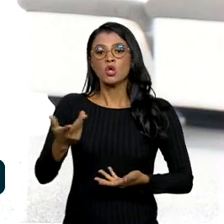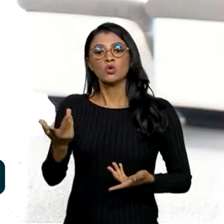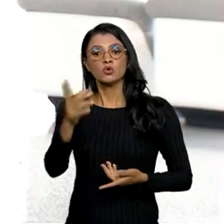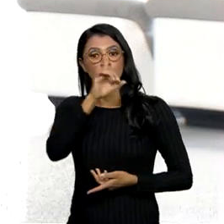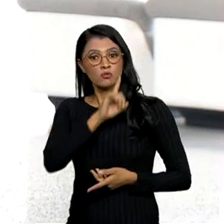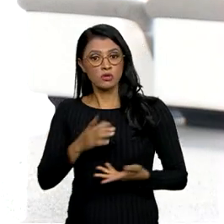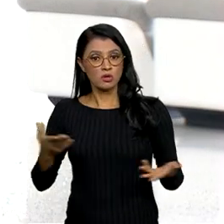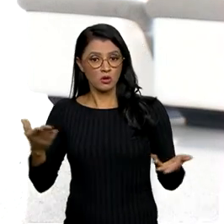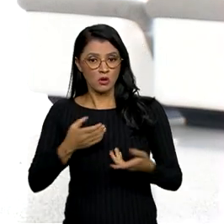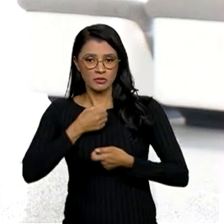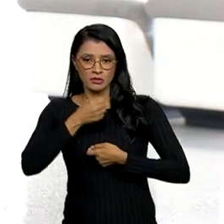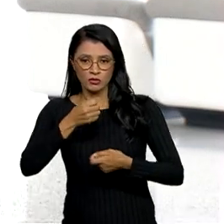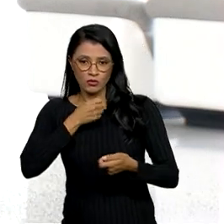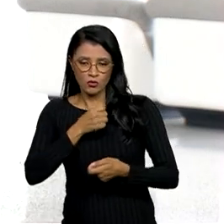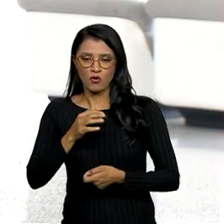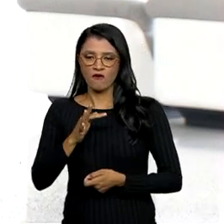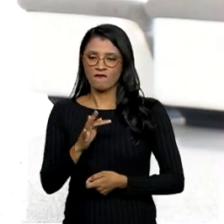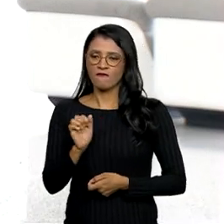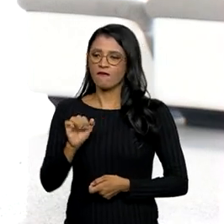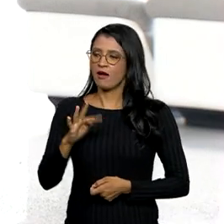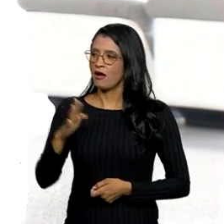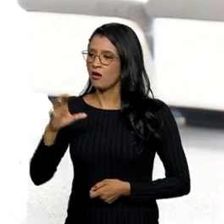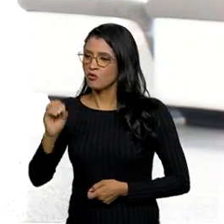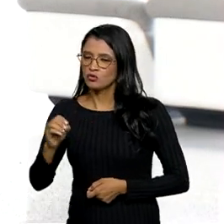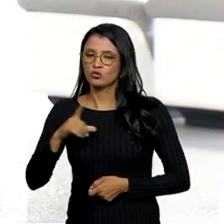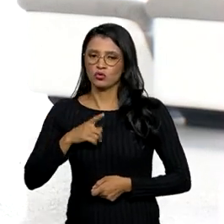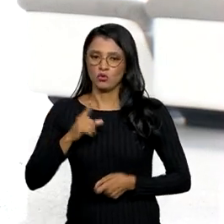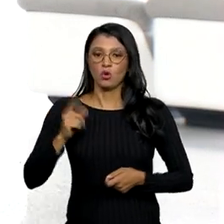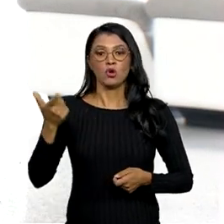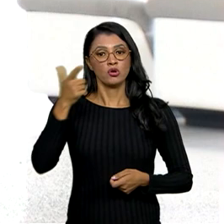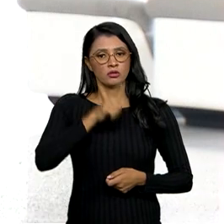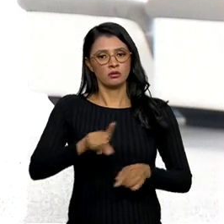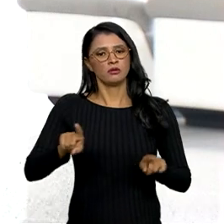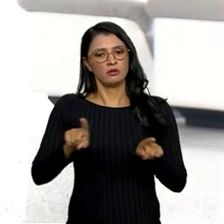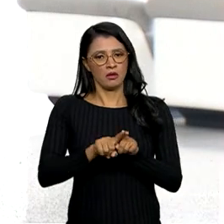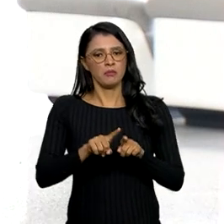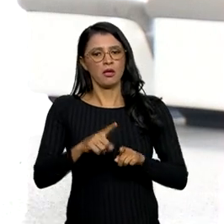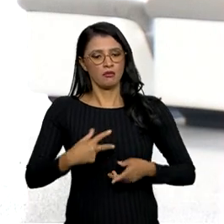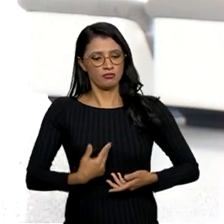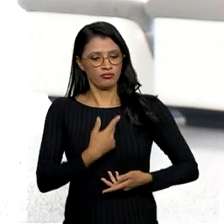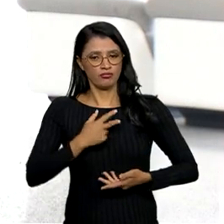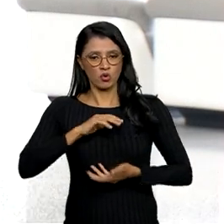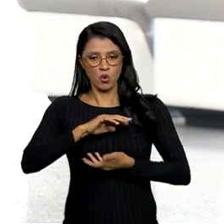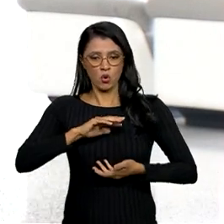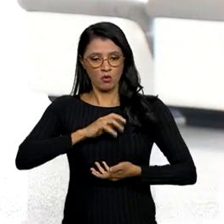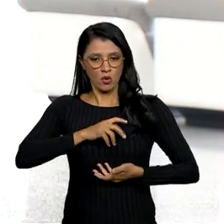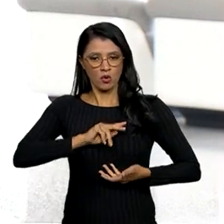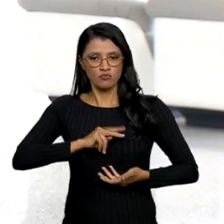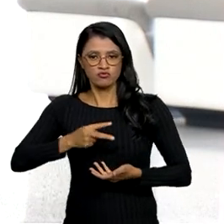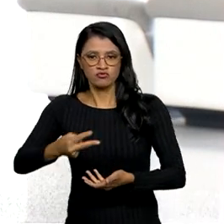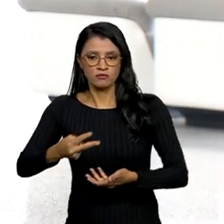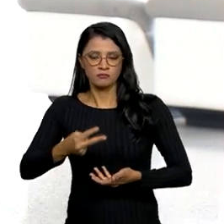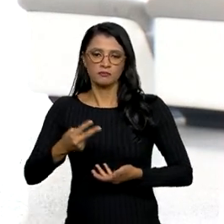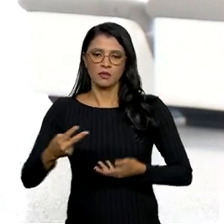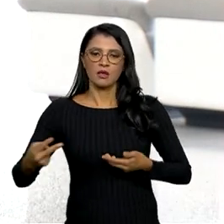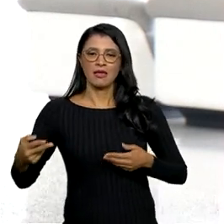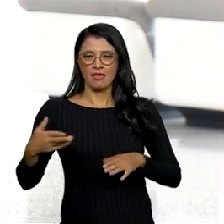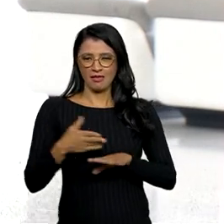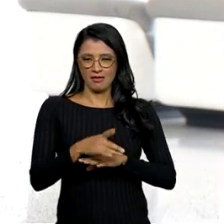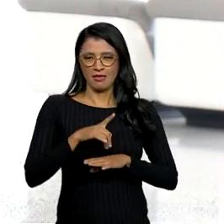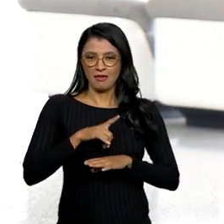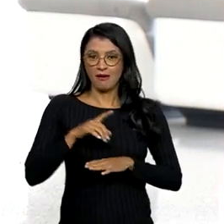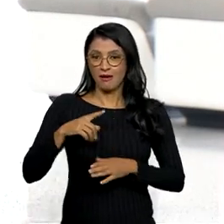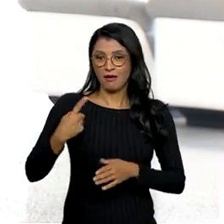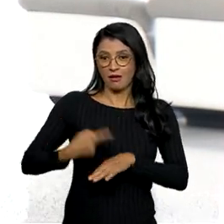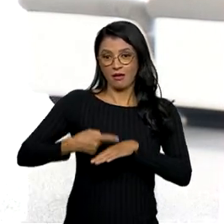o apresentador Fausto Silva foi mais um a passar por um transplante cardíaco. Apesar de ter entrado muito